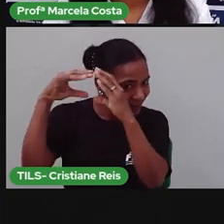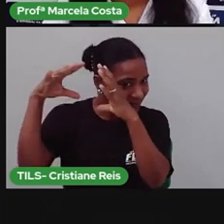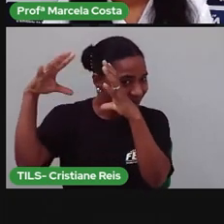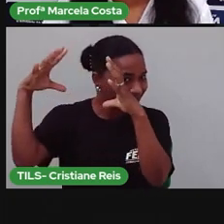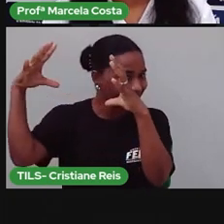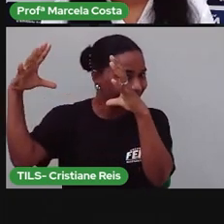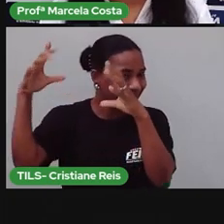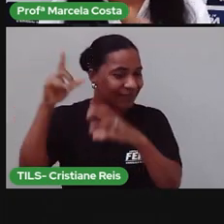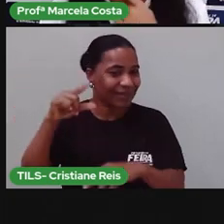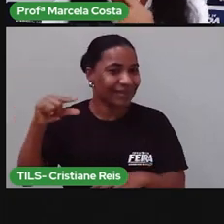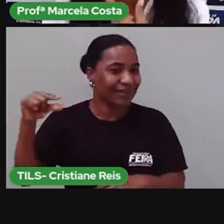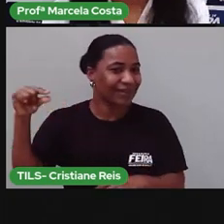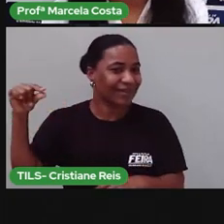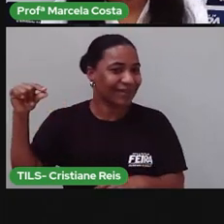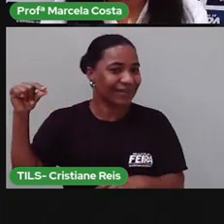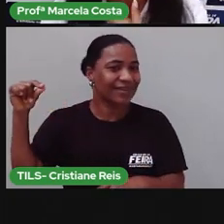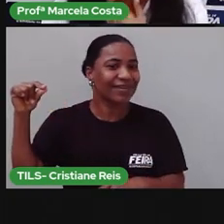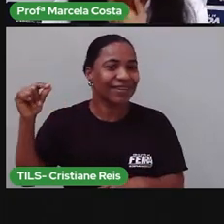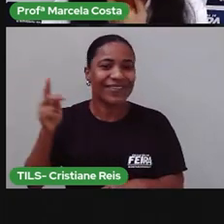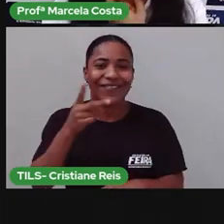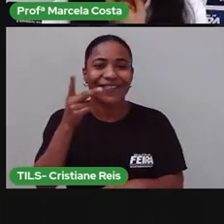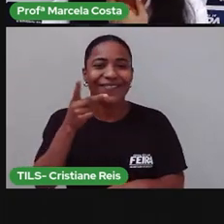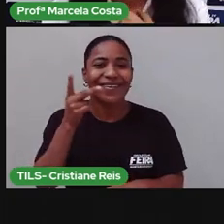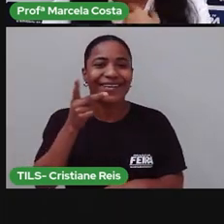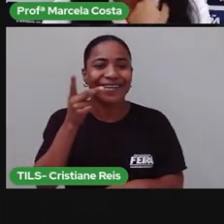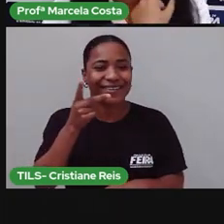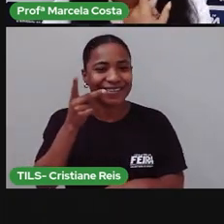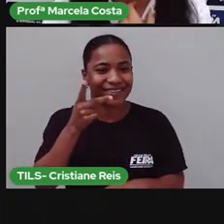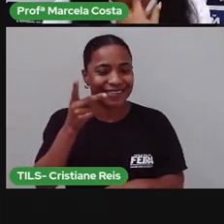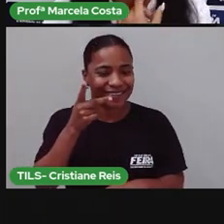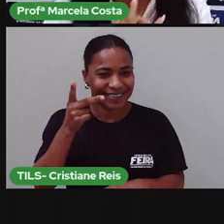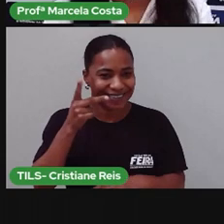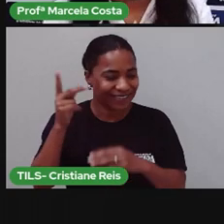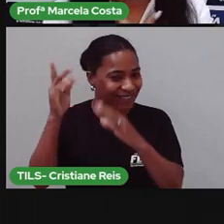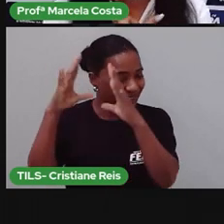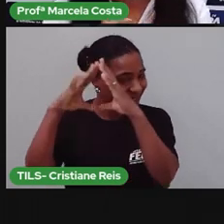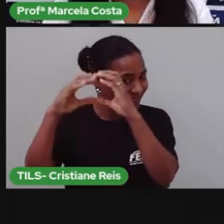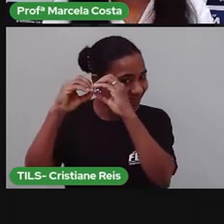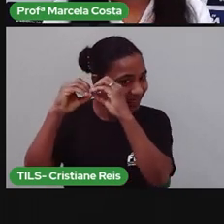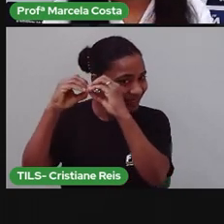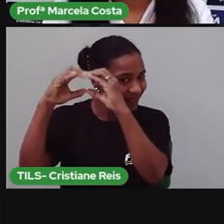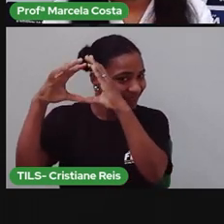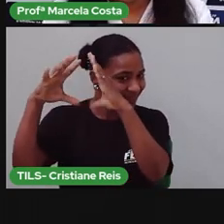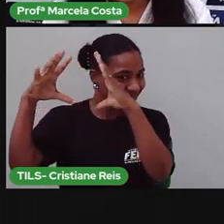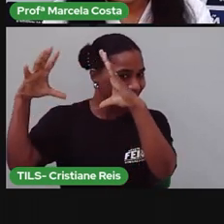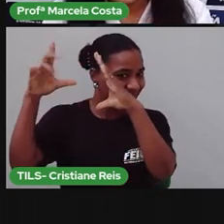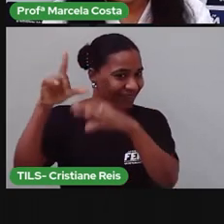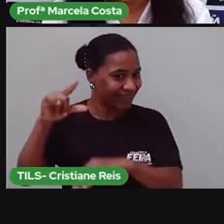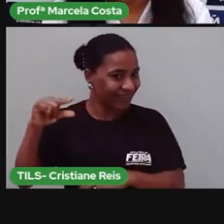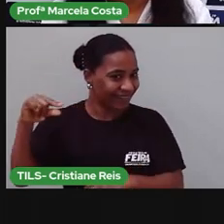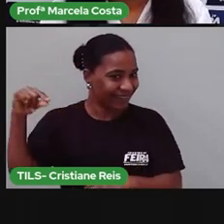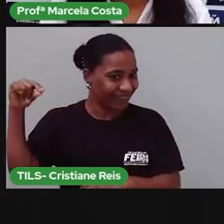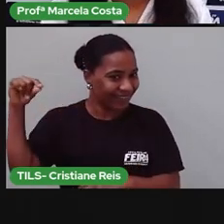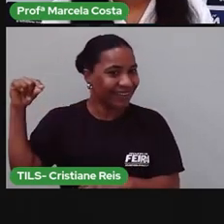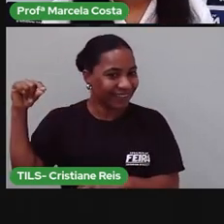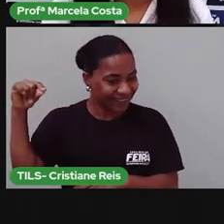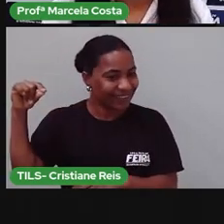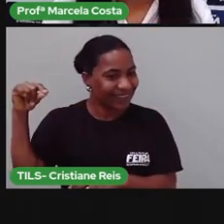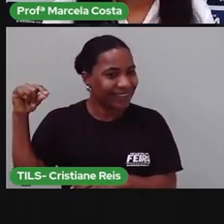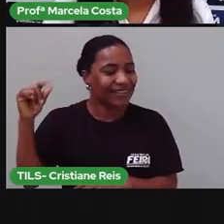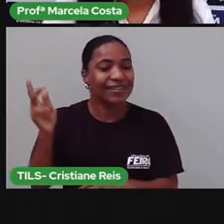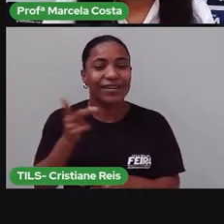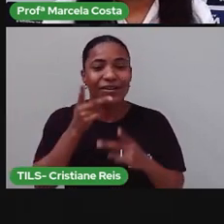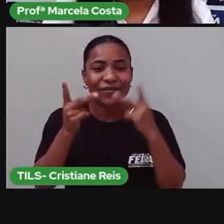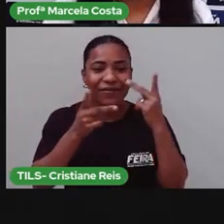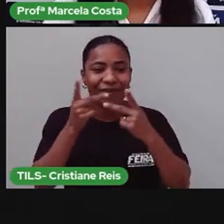fala, significa que aquele personagem está falando. Que é a oralidade daquele personagem. Que vai ser sempre